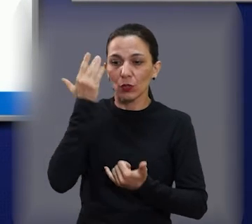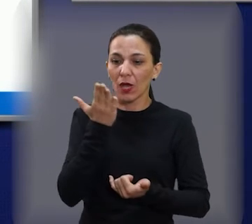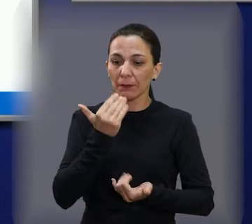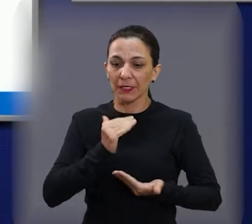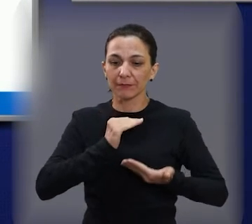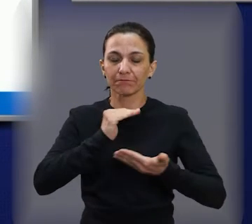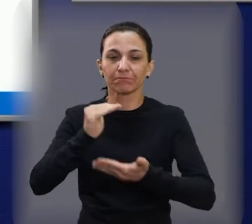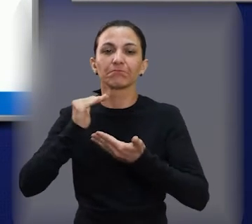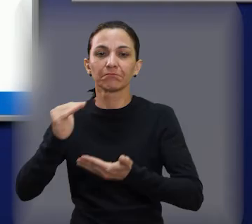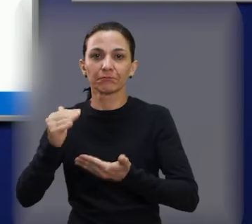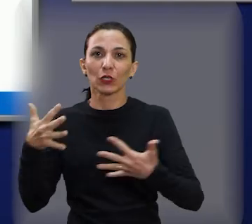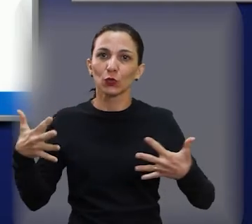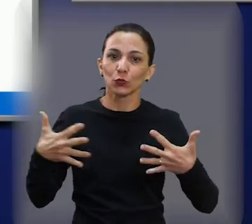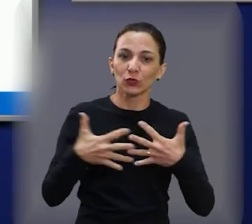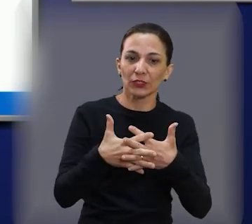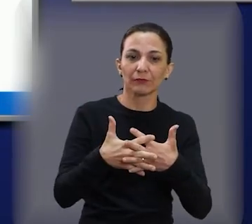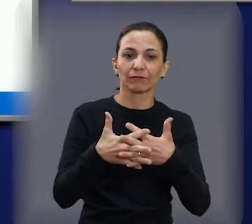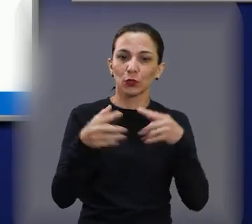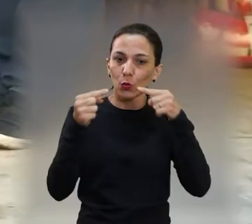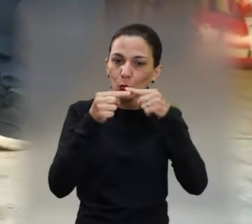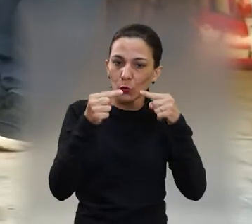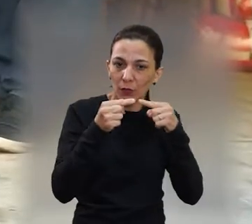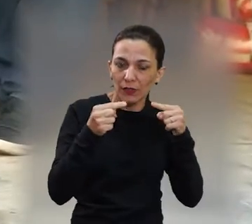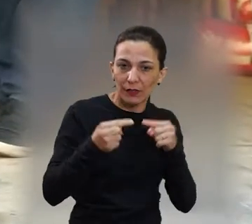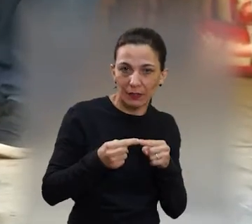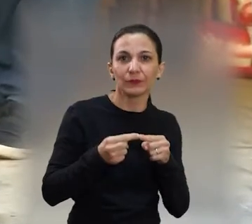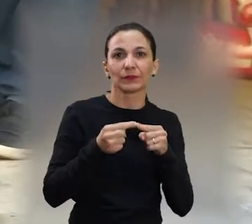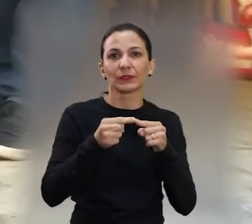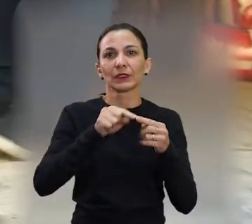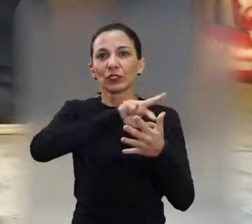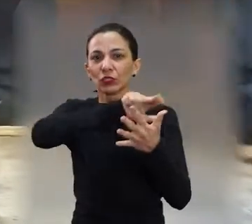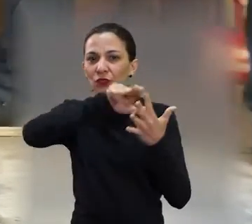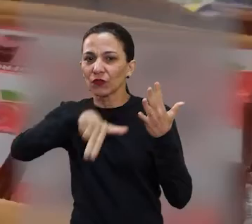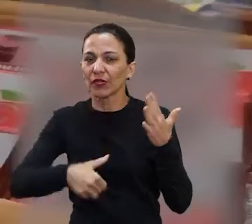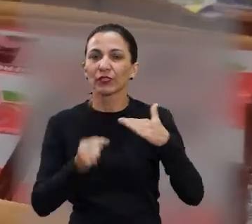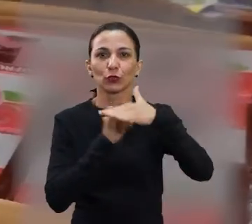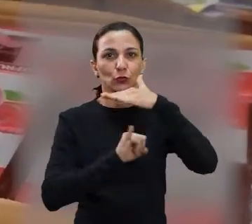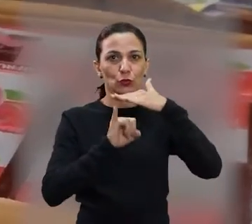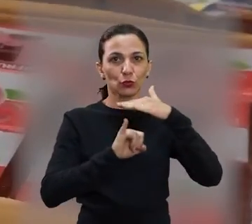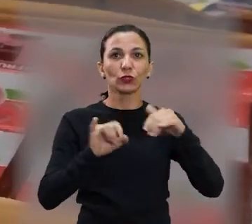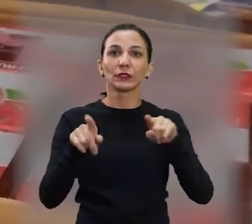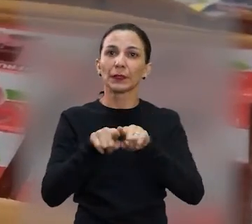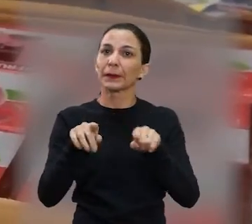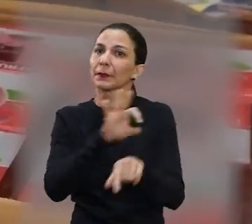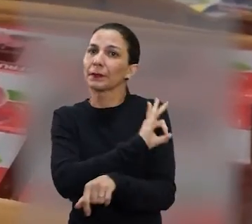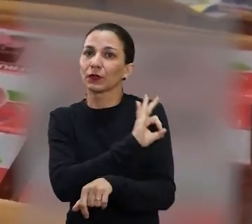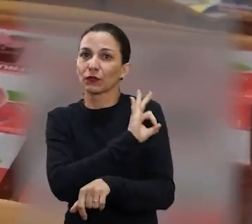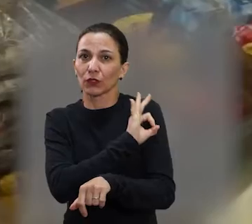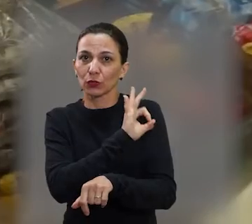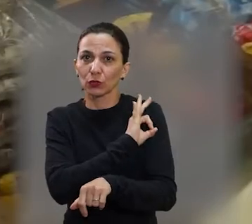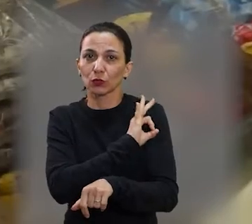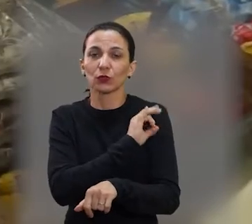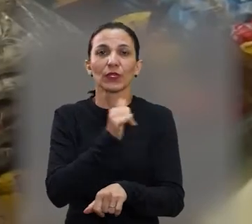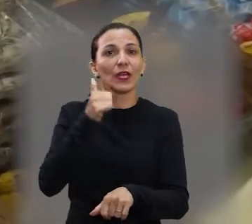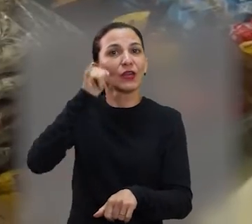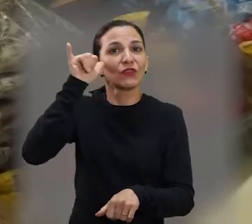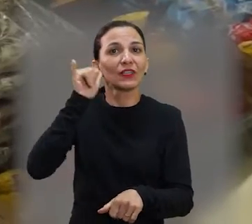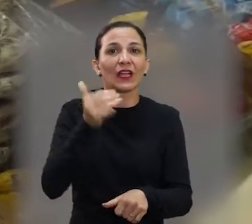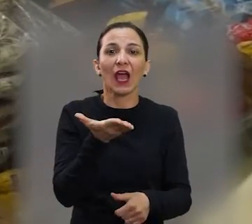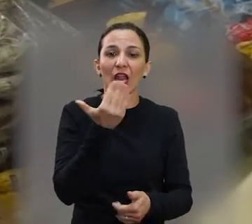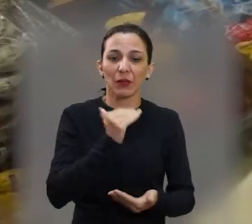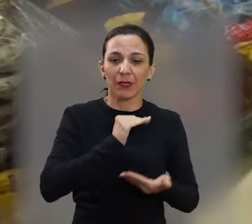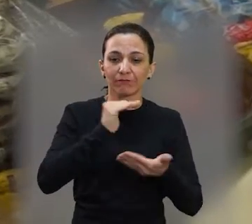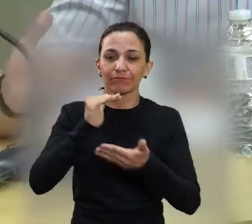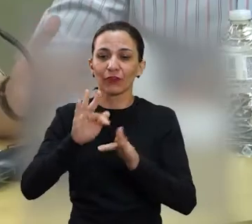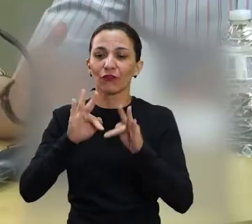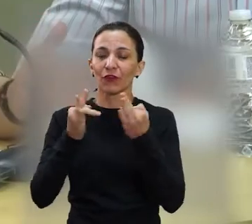dos beneficiários atendidos pelas entidades, pelo Fundo Social e pela Prefeitura, de modo a evitar a entrega redundante das